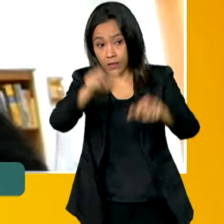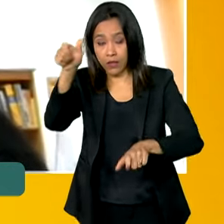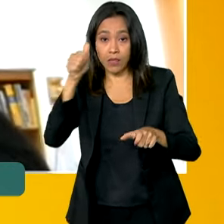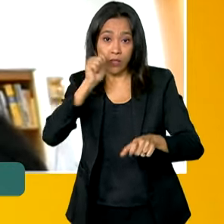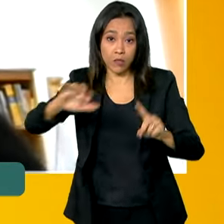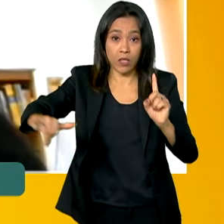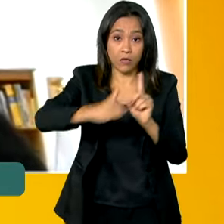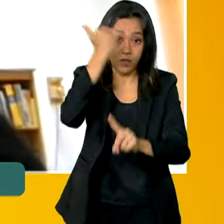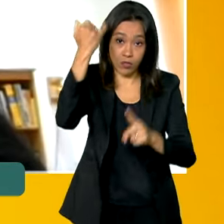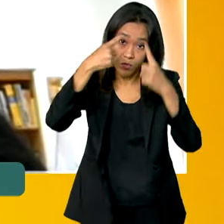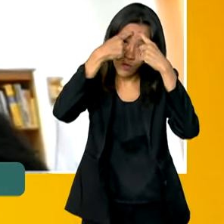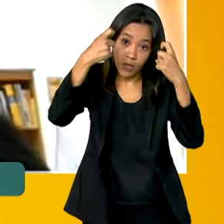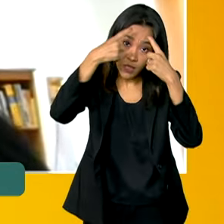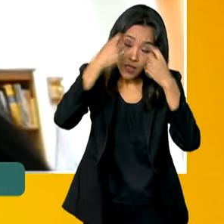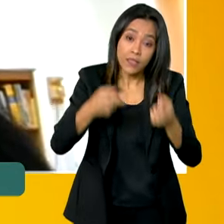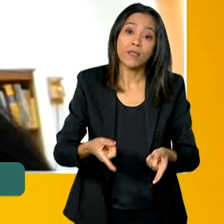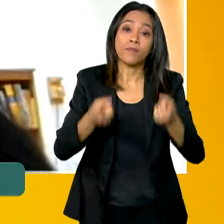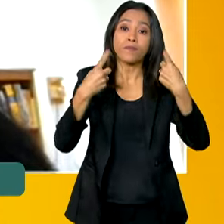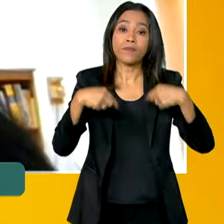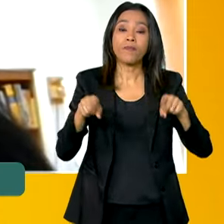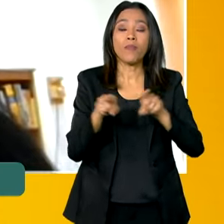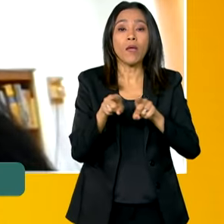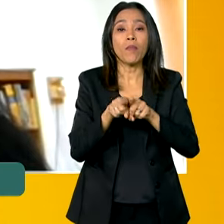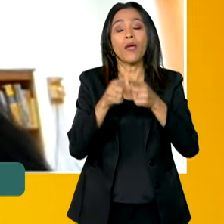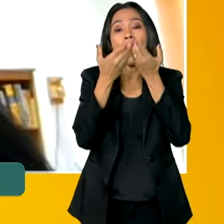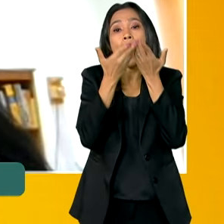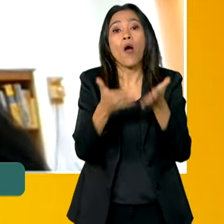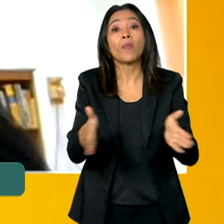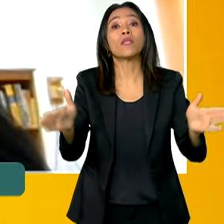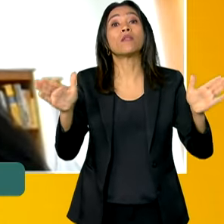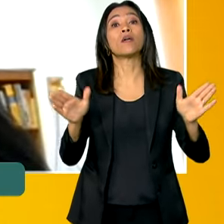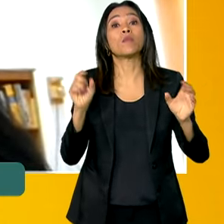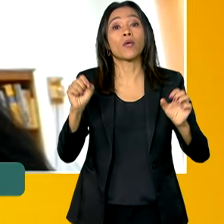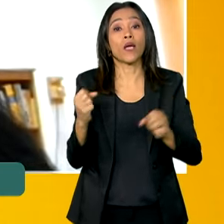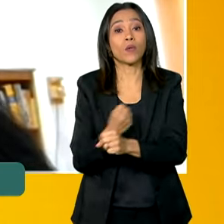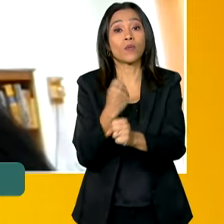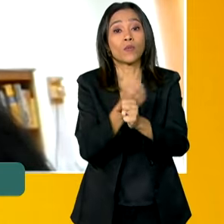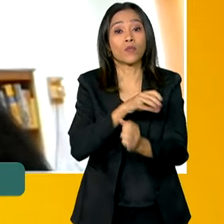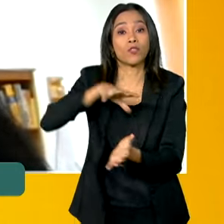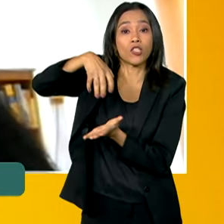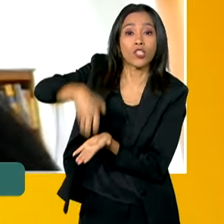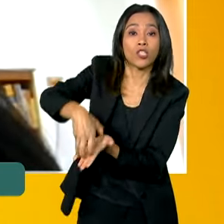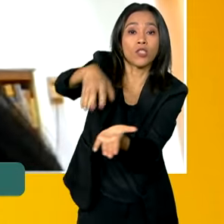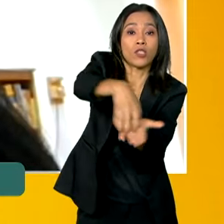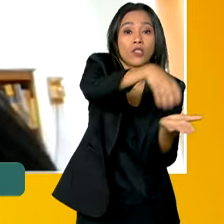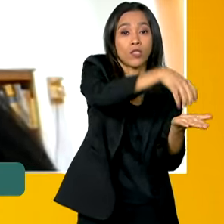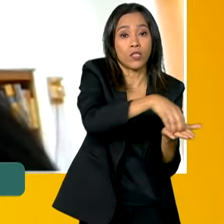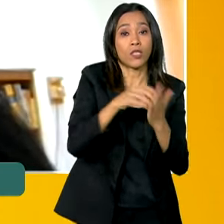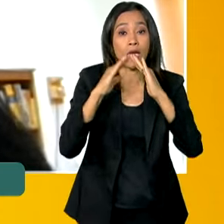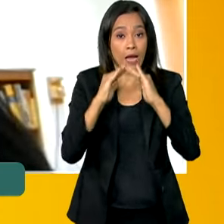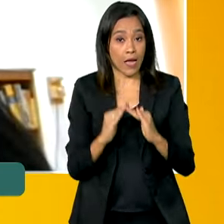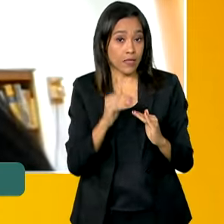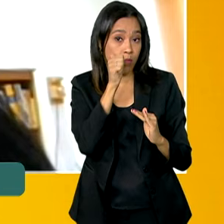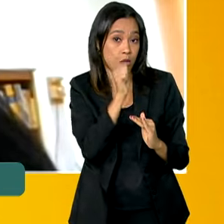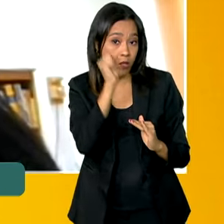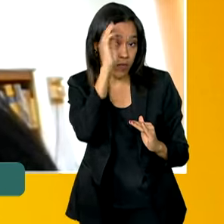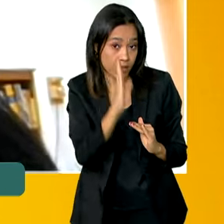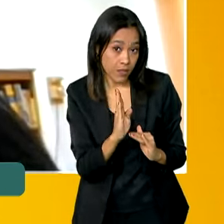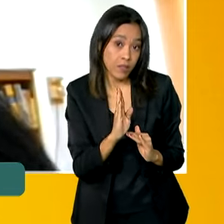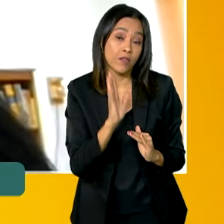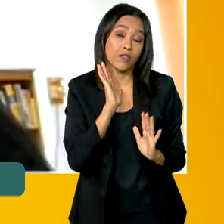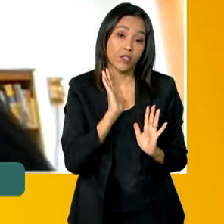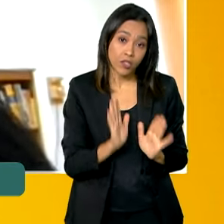Também ampliamos a rede das Casas da Mulher Brasileira e fizemos aí, nesse último período,